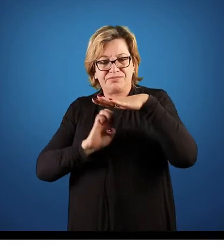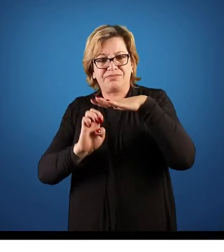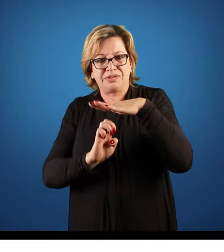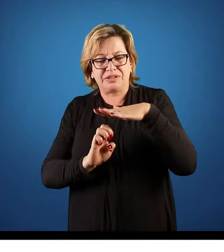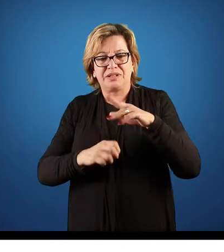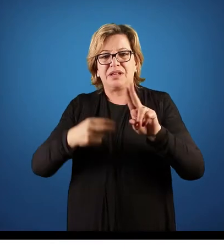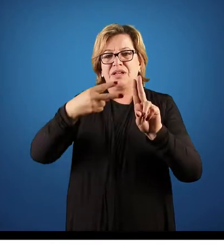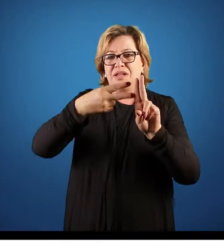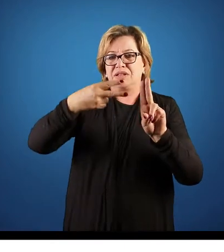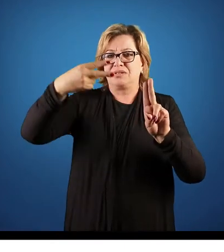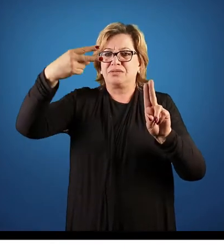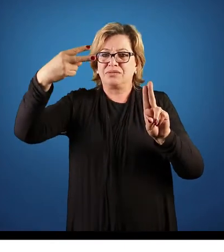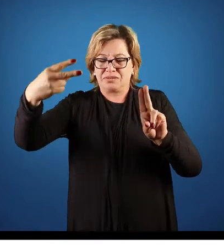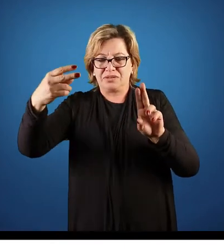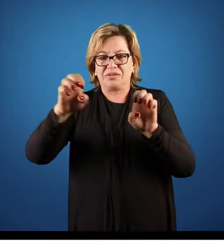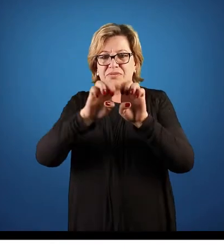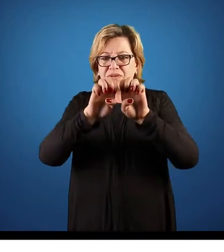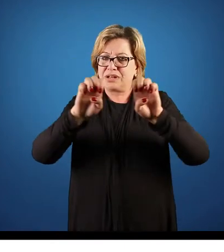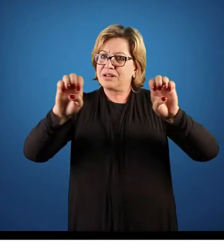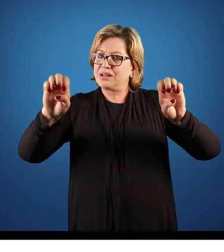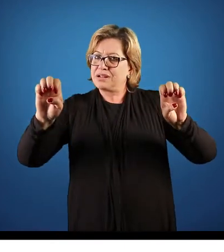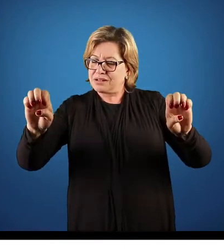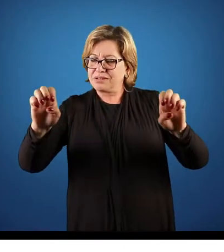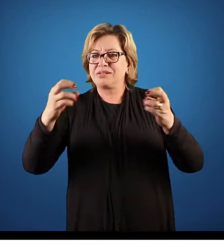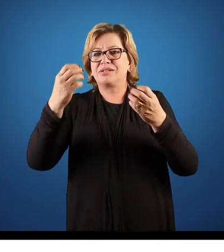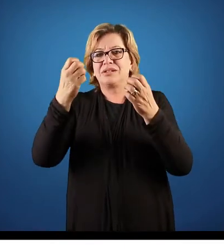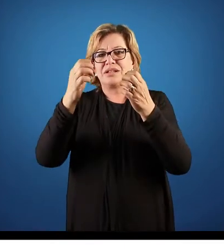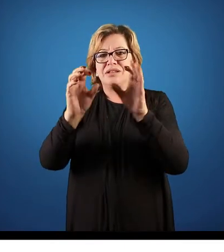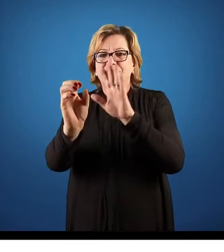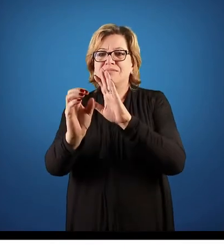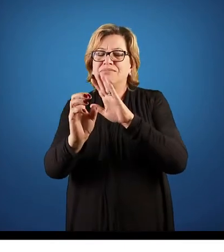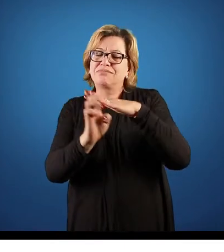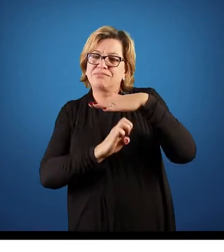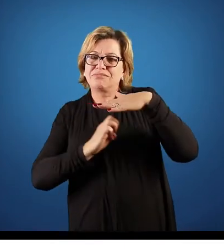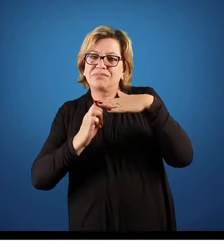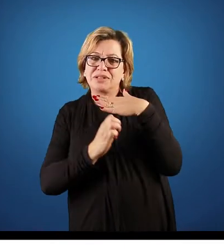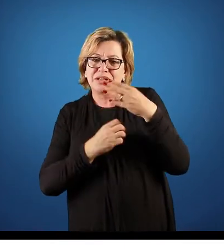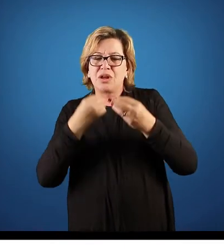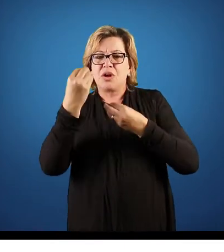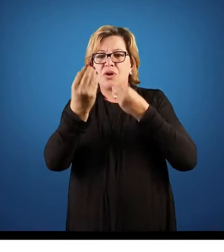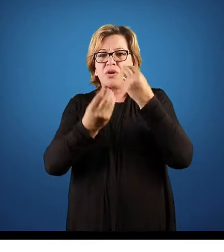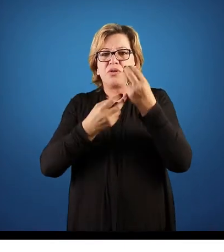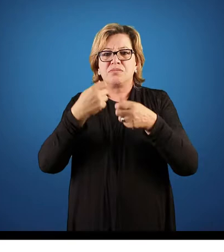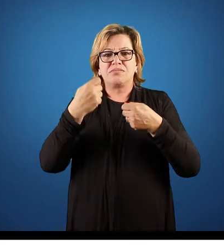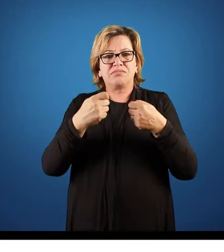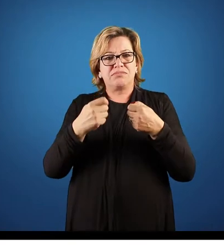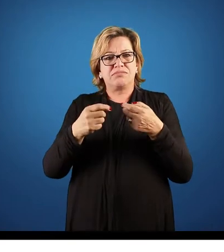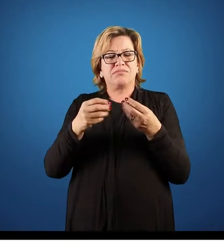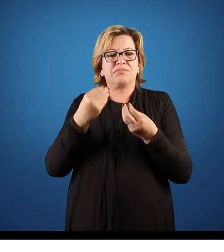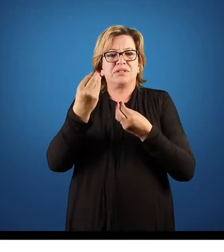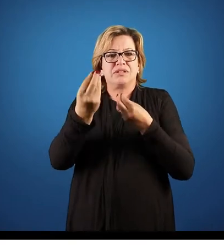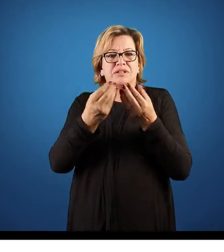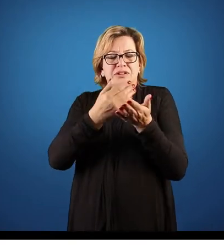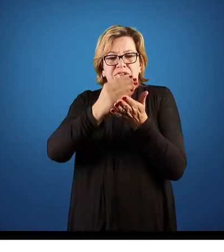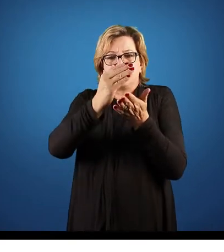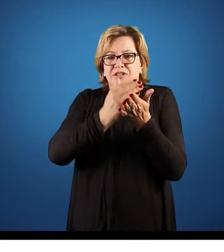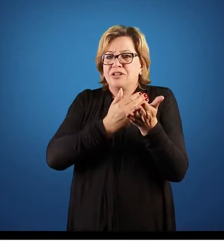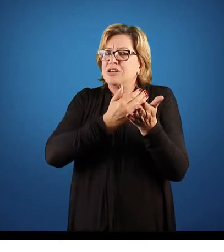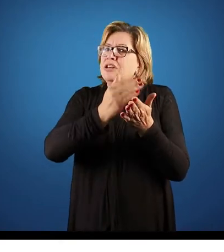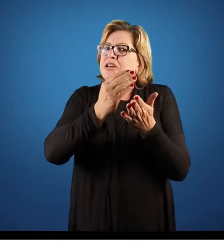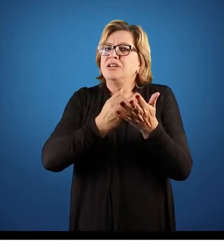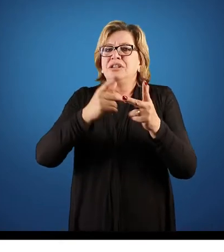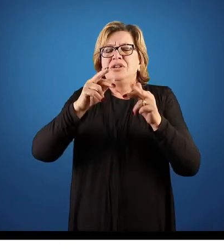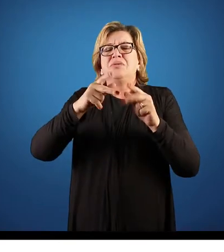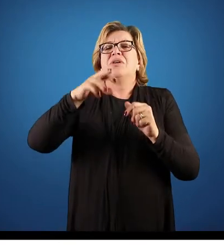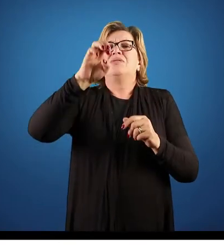dois, nós trabalharemos as estruturas organizacionais, como que elas trabalham, como que elas precisam ser distribuídas, como se